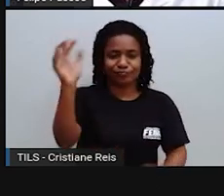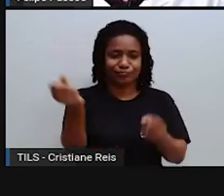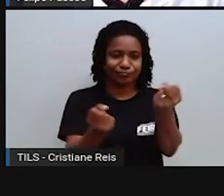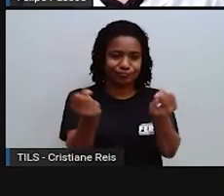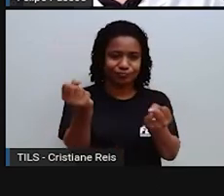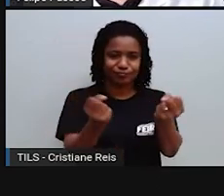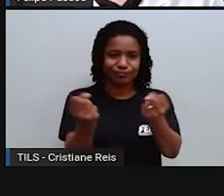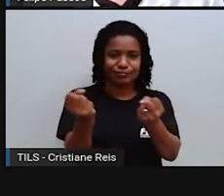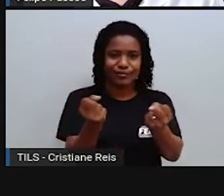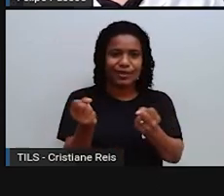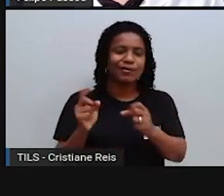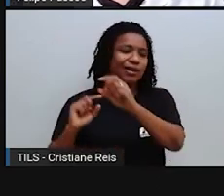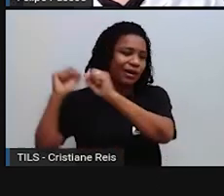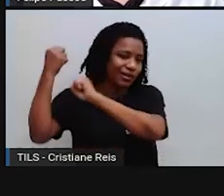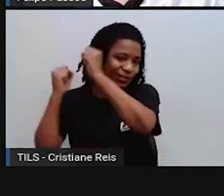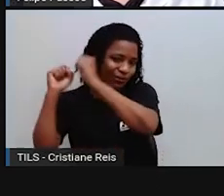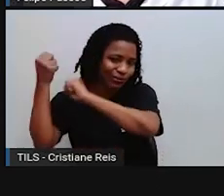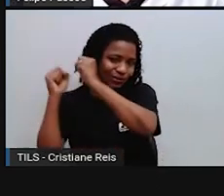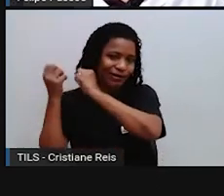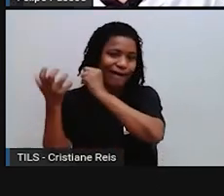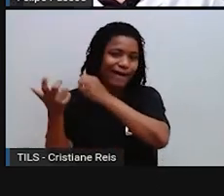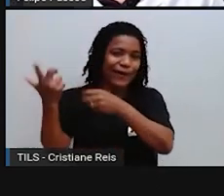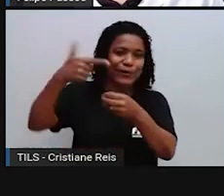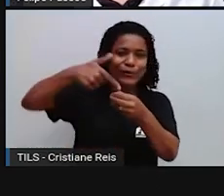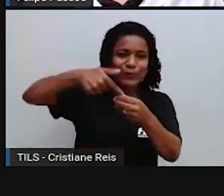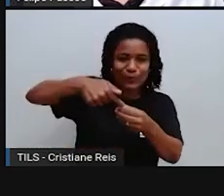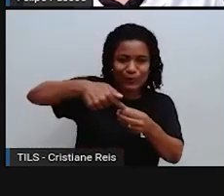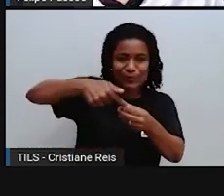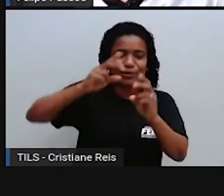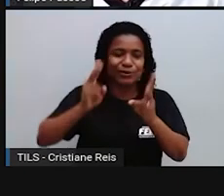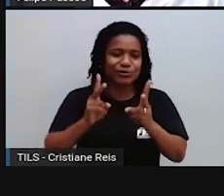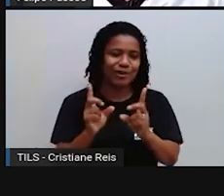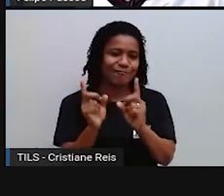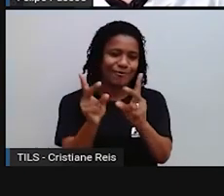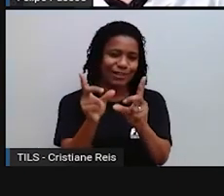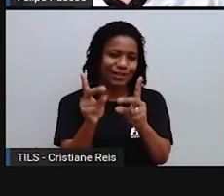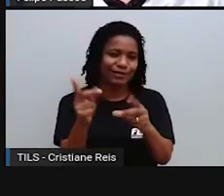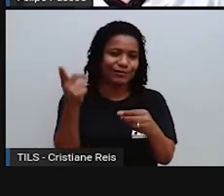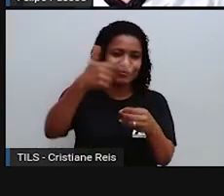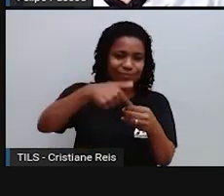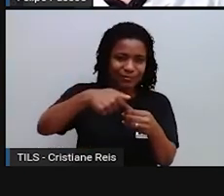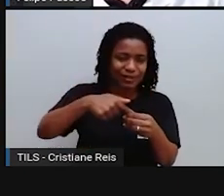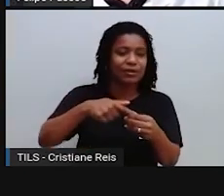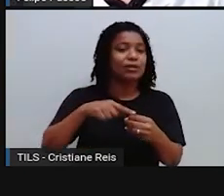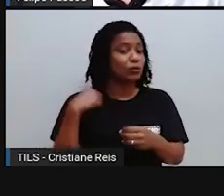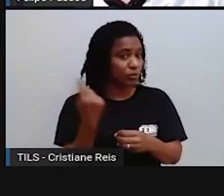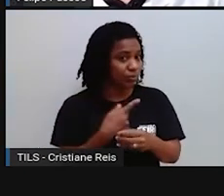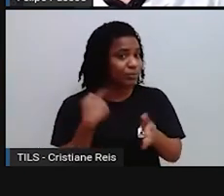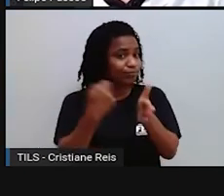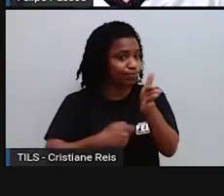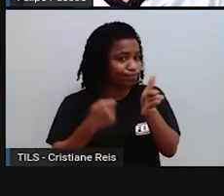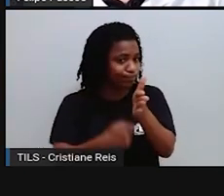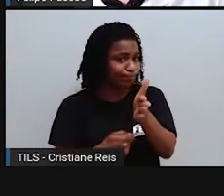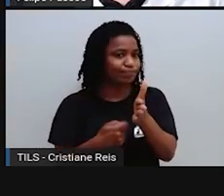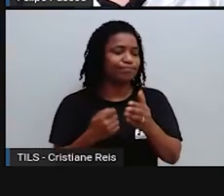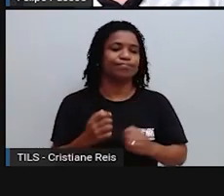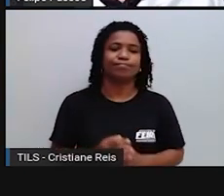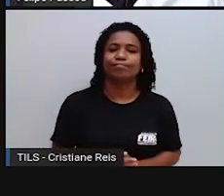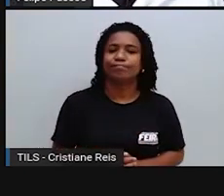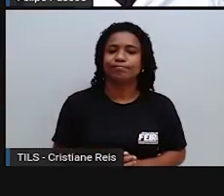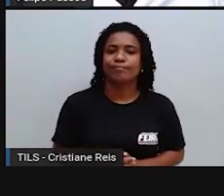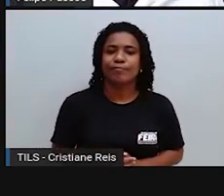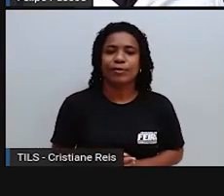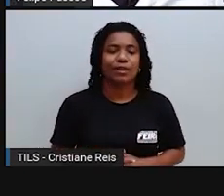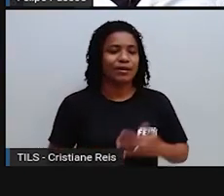As indústrias não querem deixar de usar petróleo, não querem deixar de vender gasolina, então a gente precisa investir nisso. trabalho